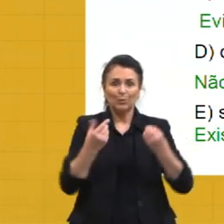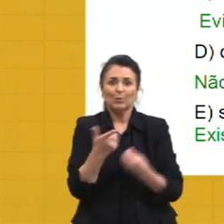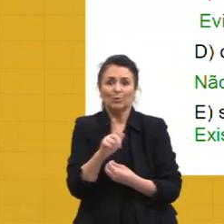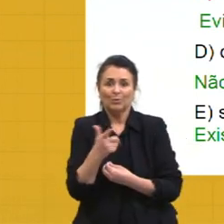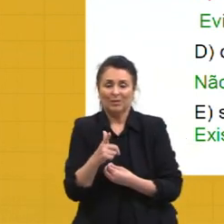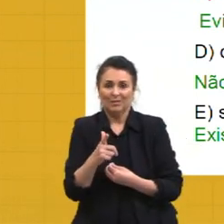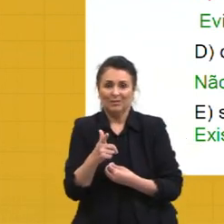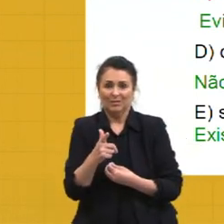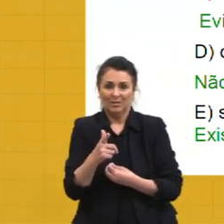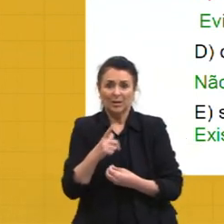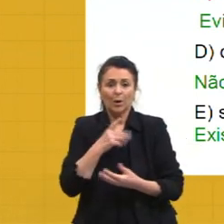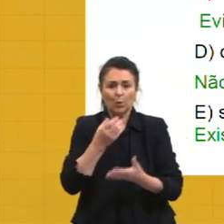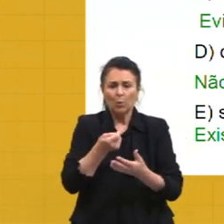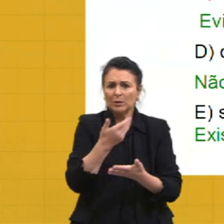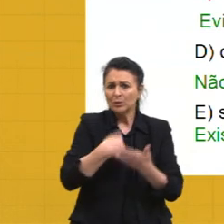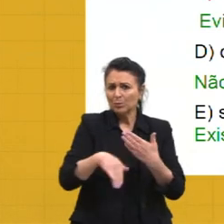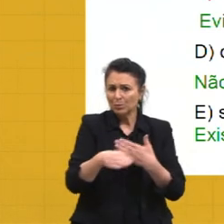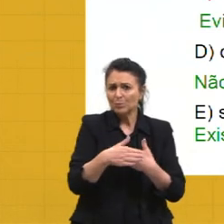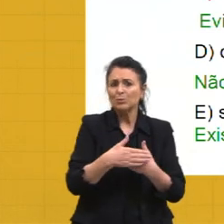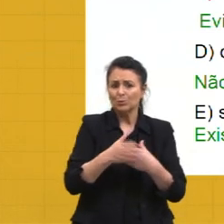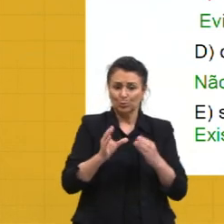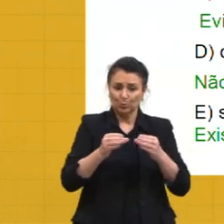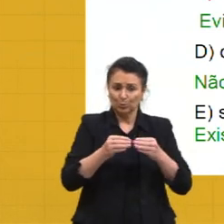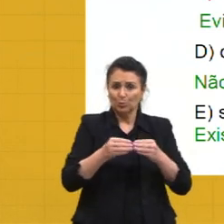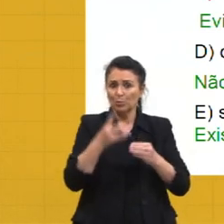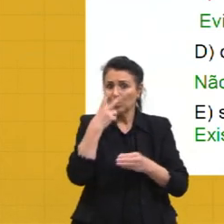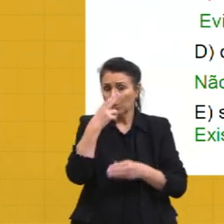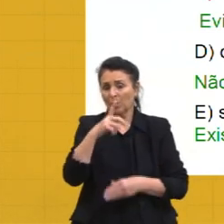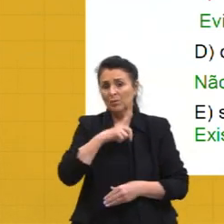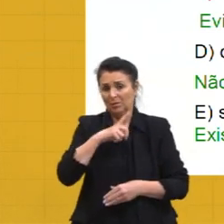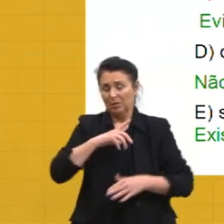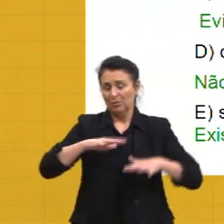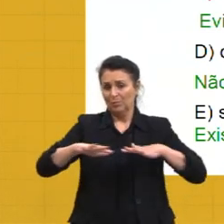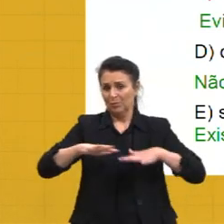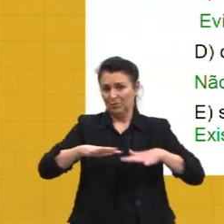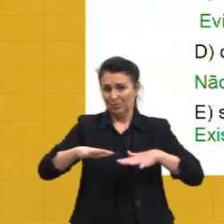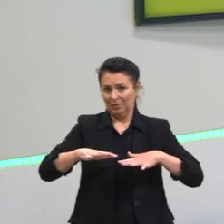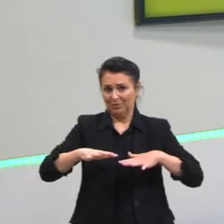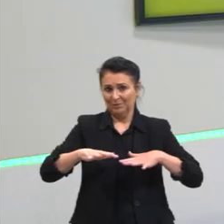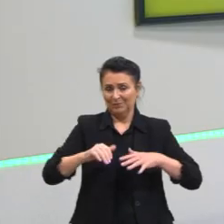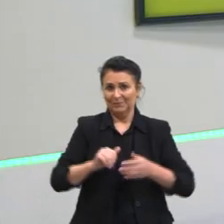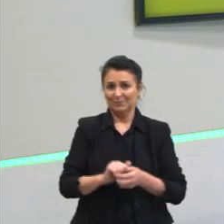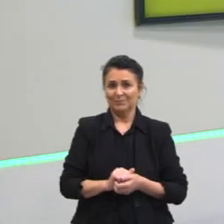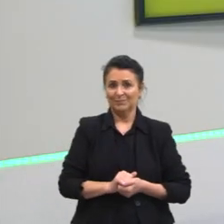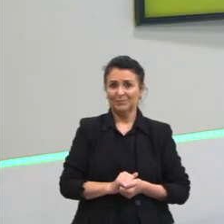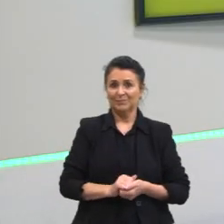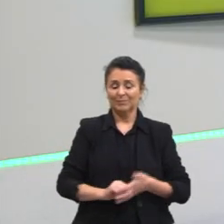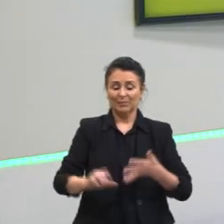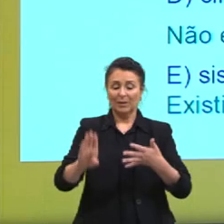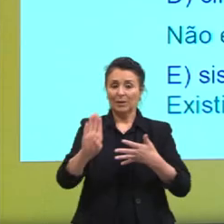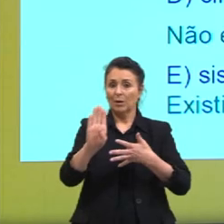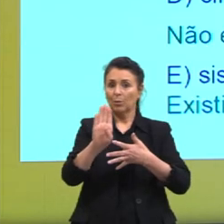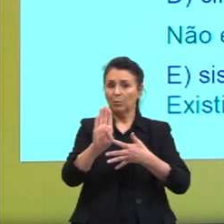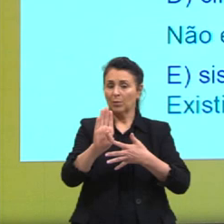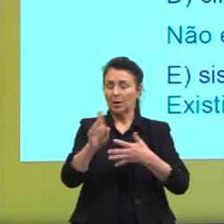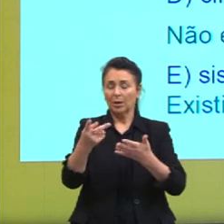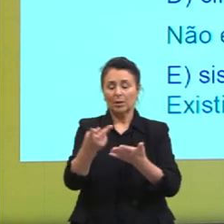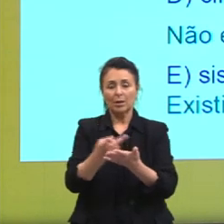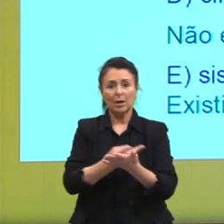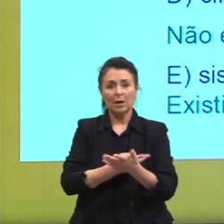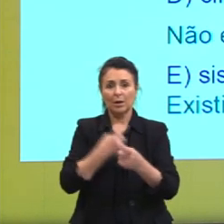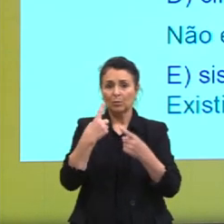os artrópodes. Então, ele não vai justificar esse sucesso no ambiente terrestre, tá? A letra B está errada.